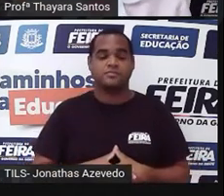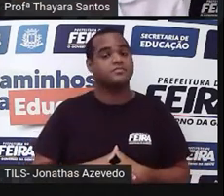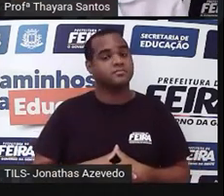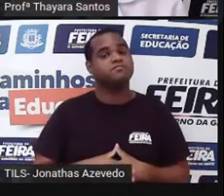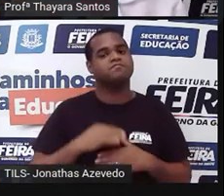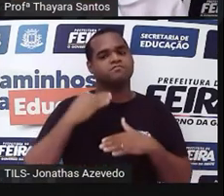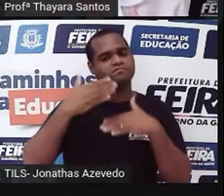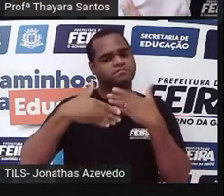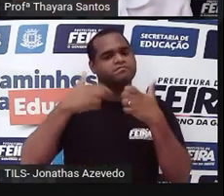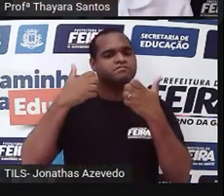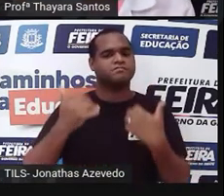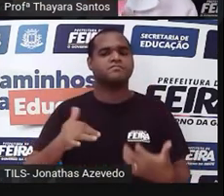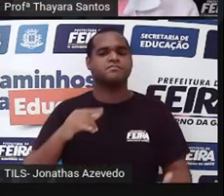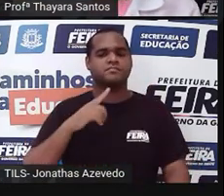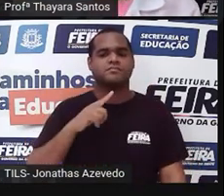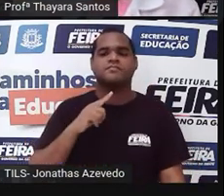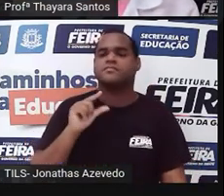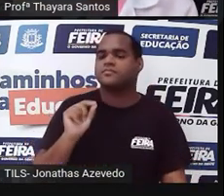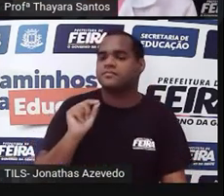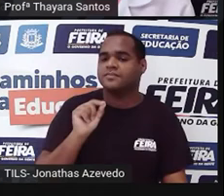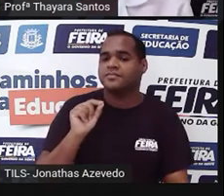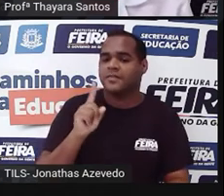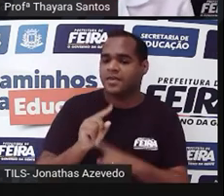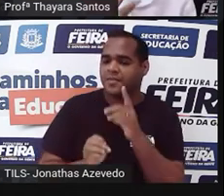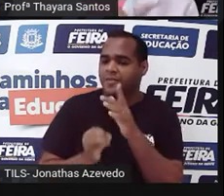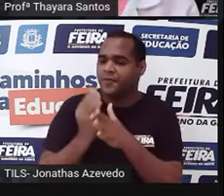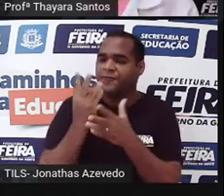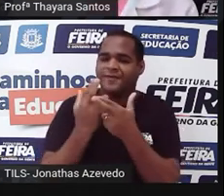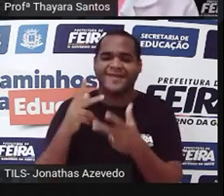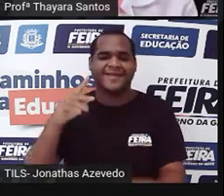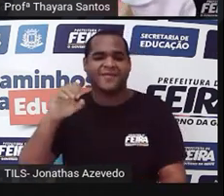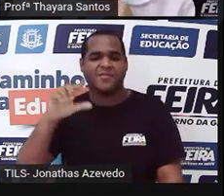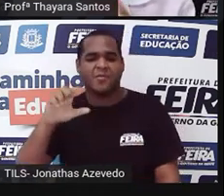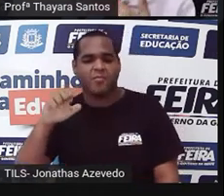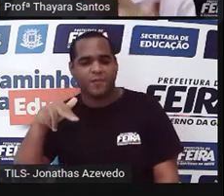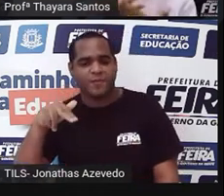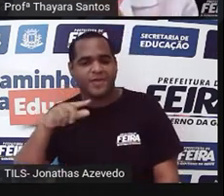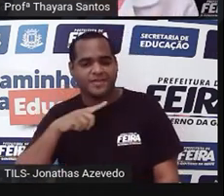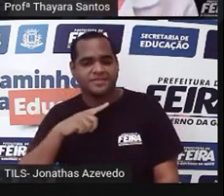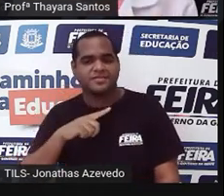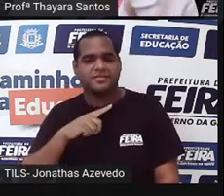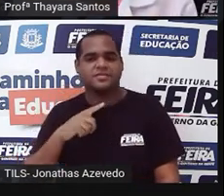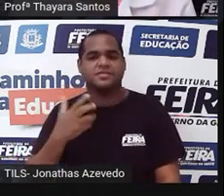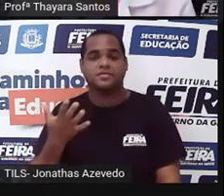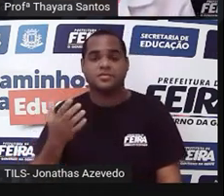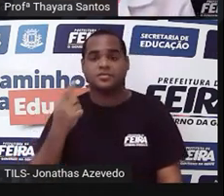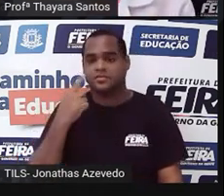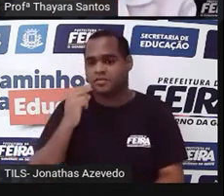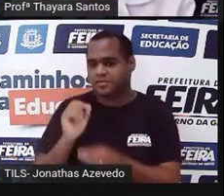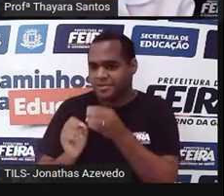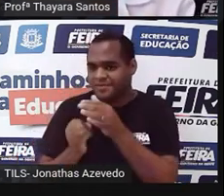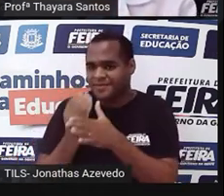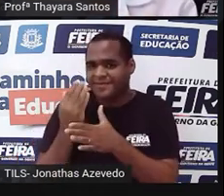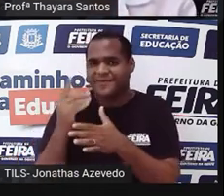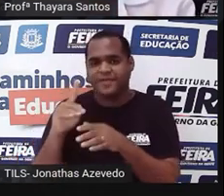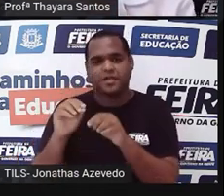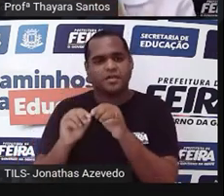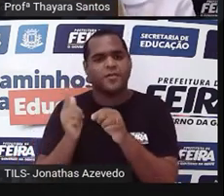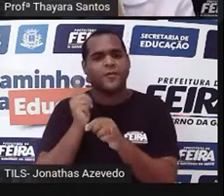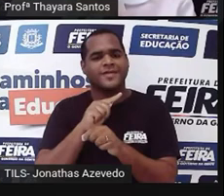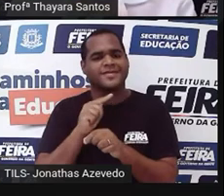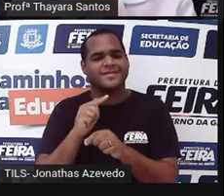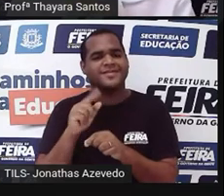Depois que essa flor é fecundada, chegou lá o grão de pólen, o anterozoide encontrou a osfera e fecundou, aí